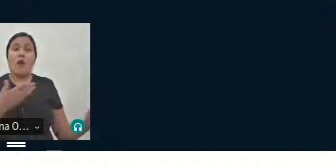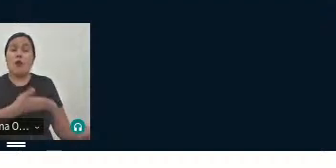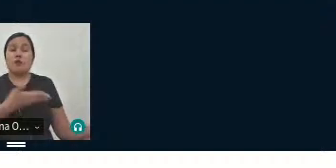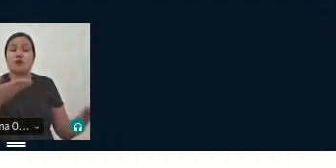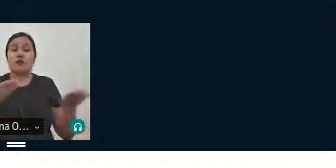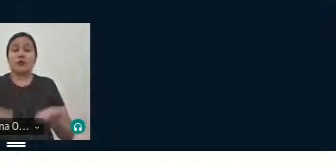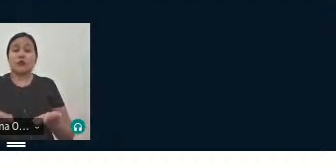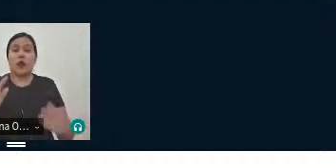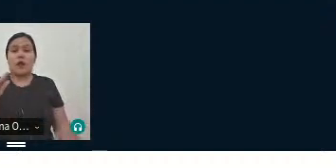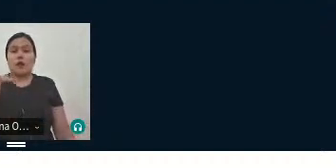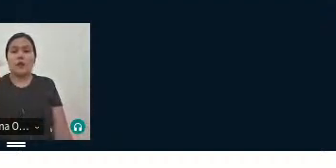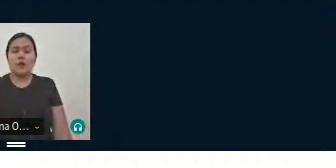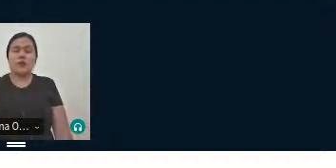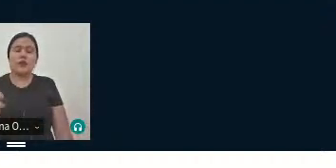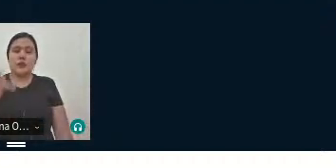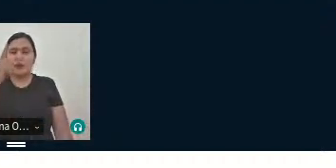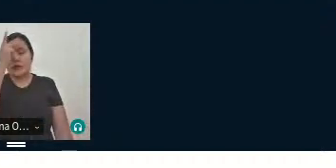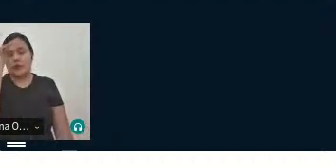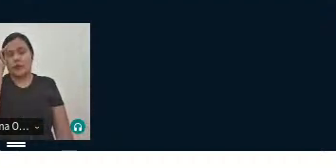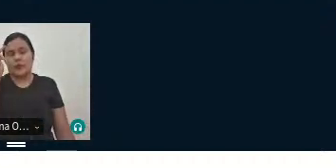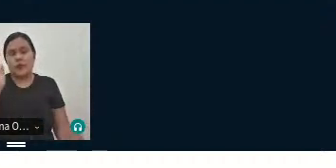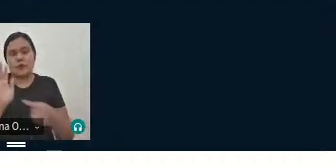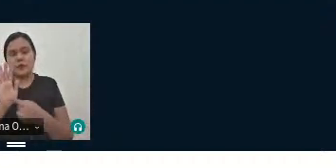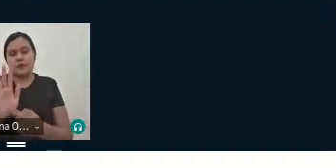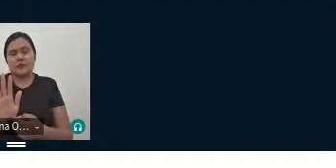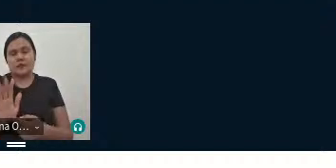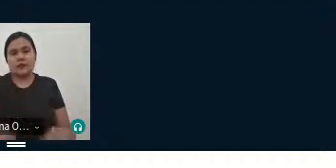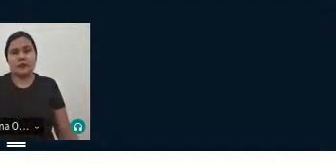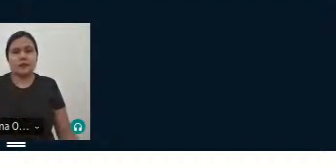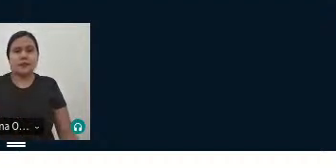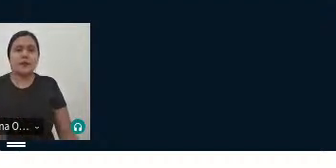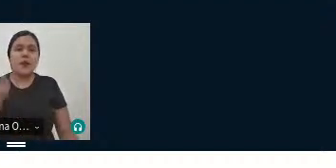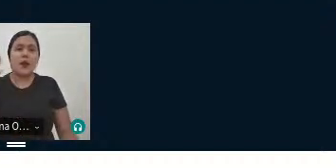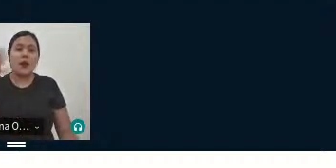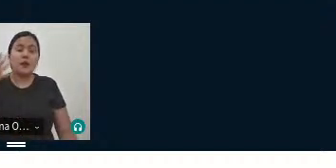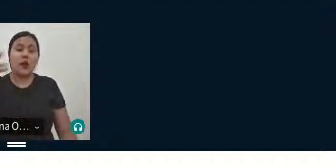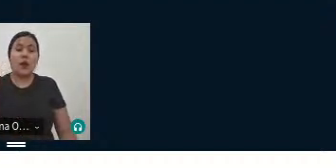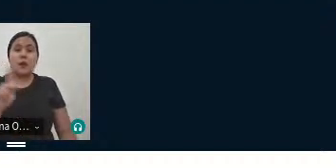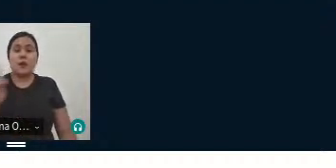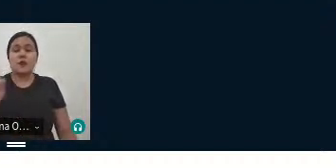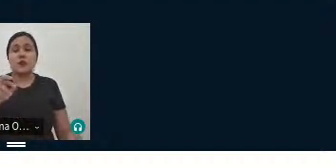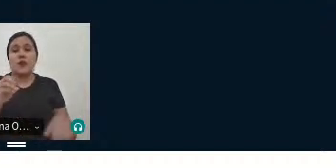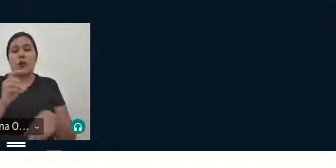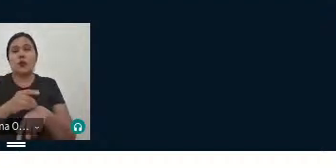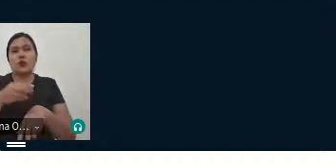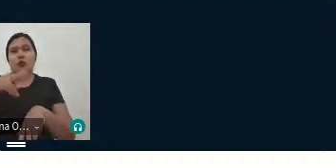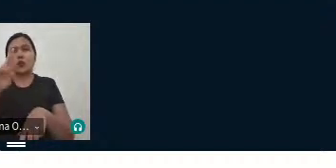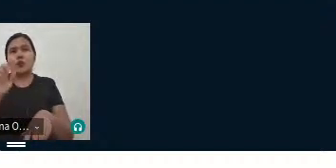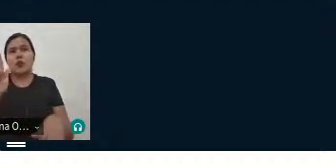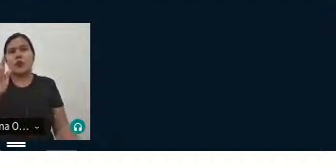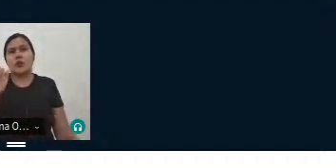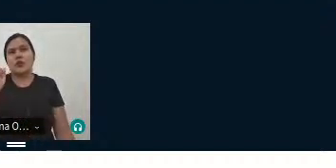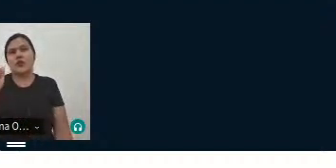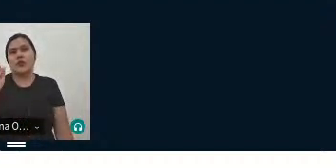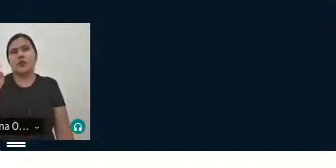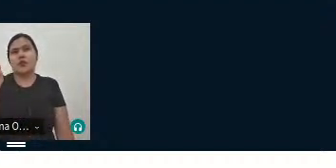próxima, a nossa próxima palestrante, a professora doutora Gisele Ribeiro.